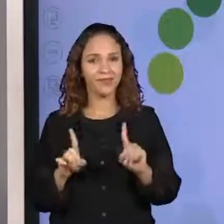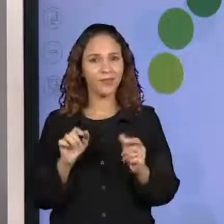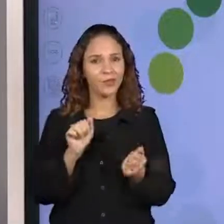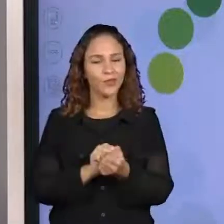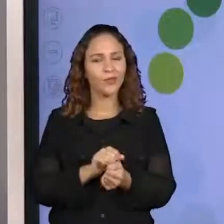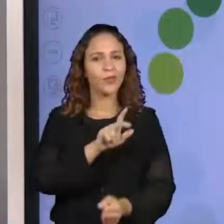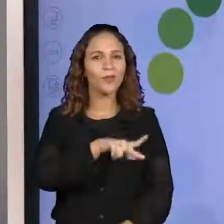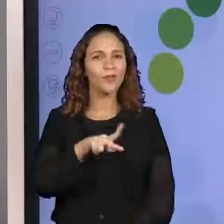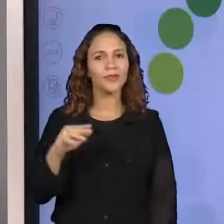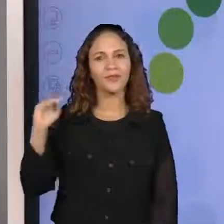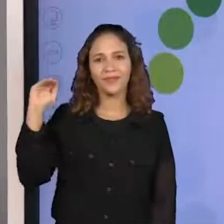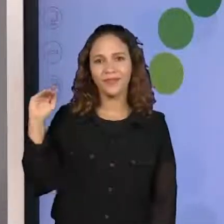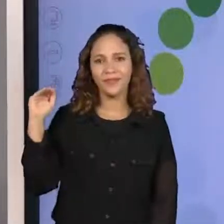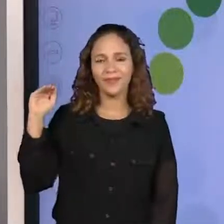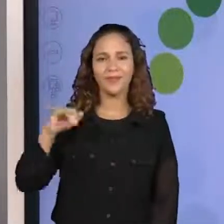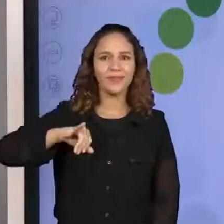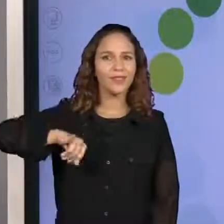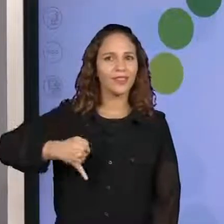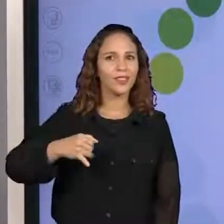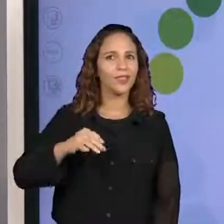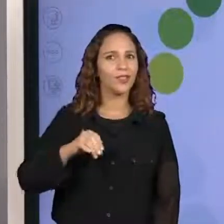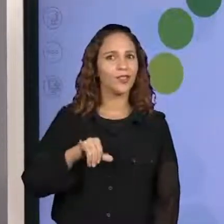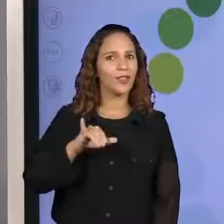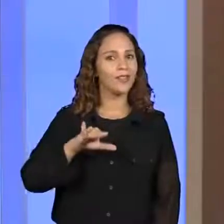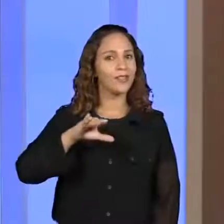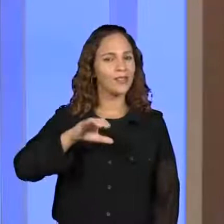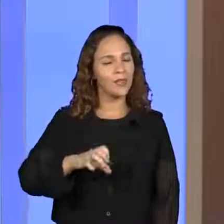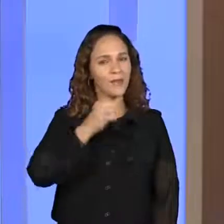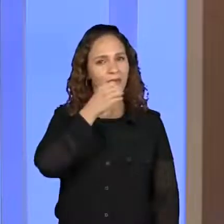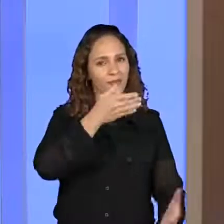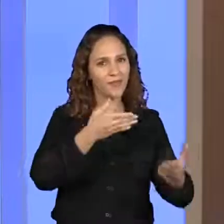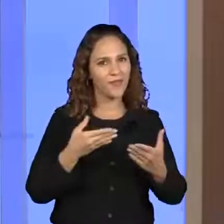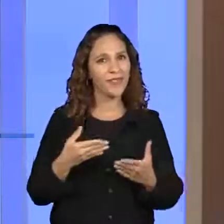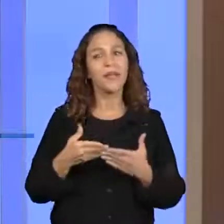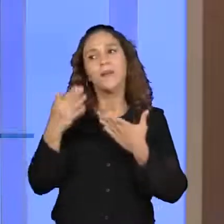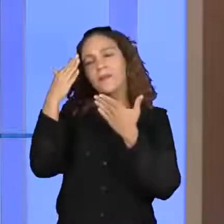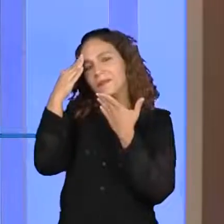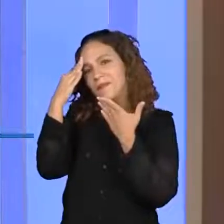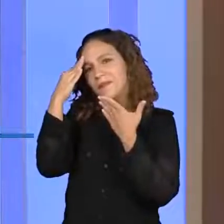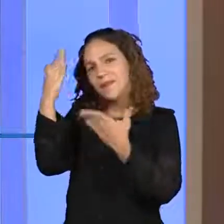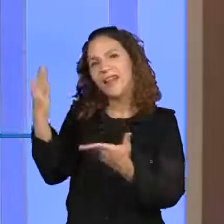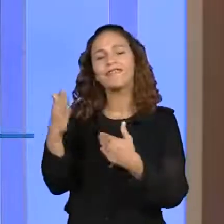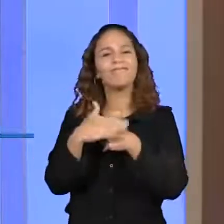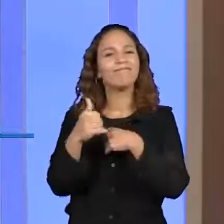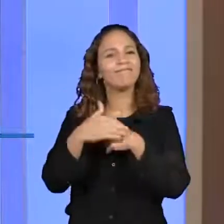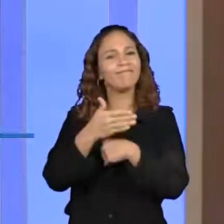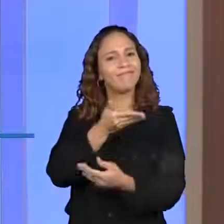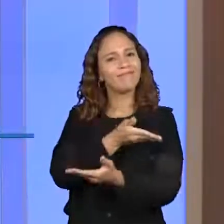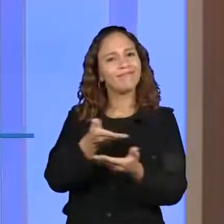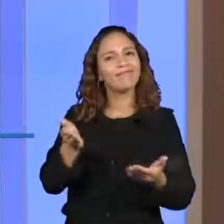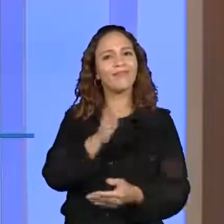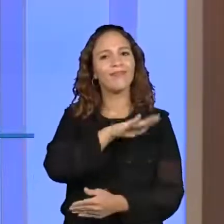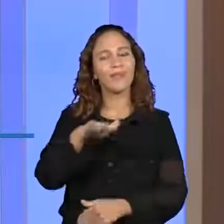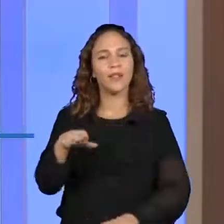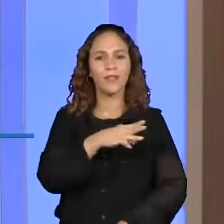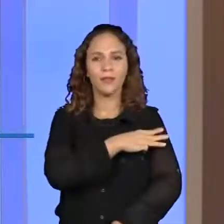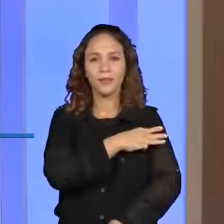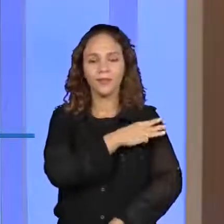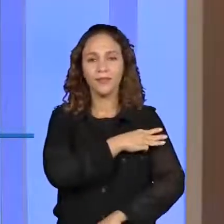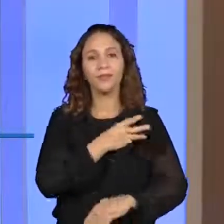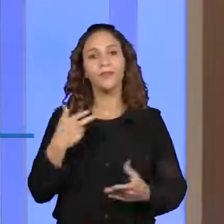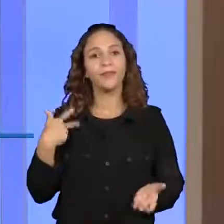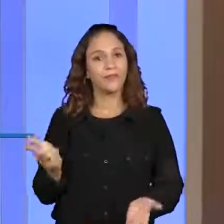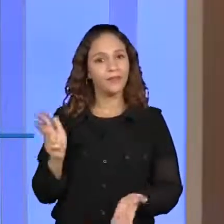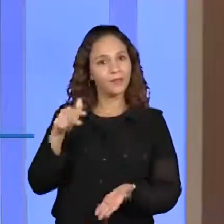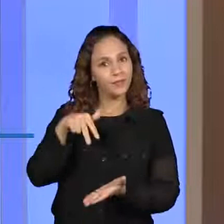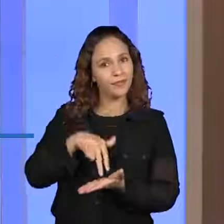a professora Joyce. Seja muito bem-vinda, Pro. Muito obrigada. Olá, queridos estudantes do terceiro ano. Estamos aqui